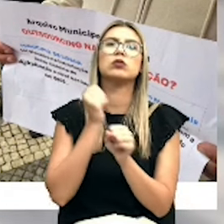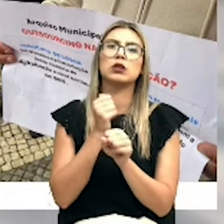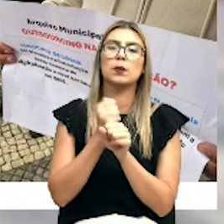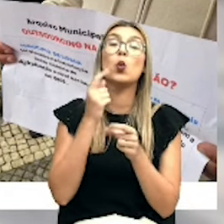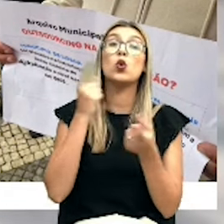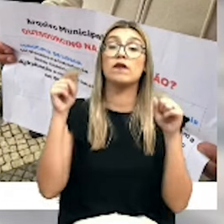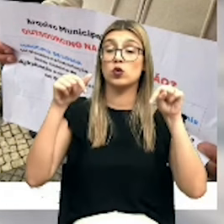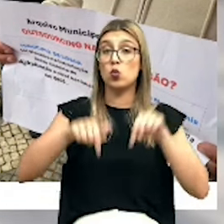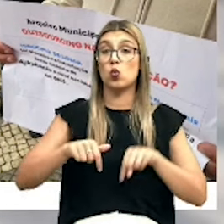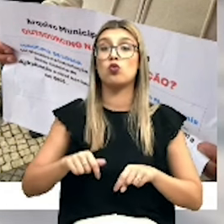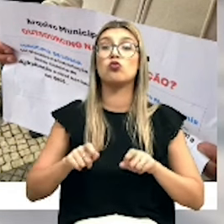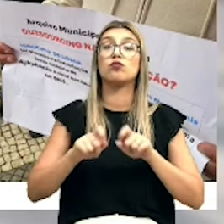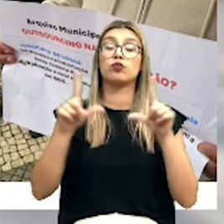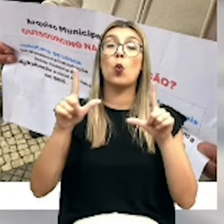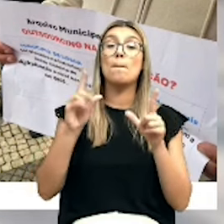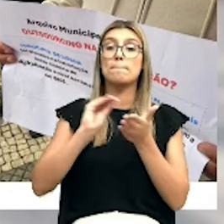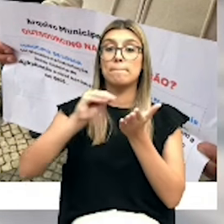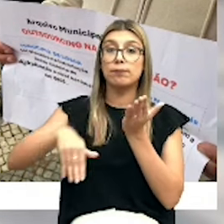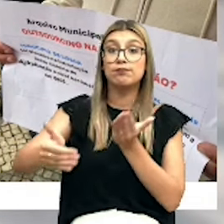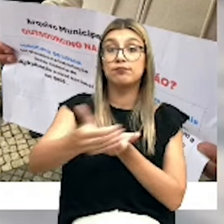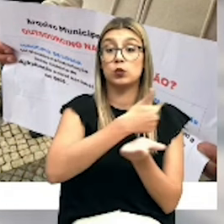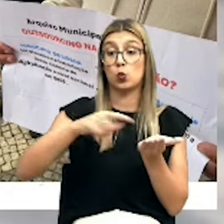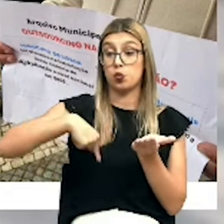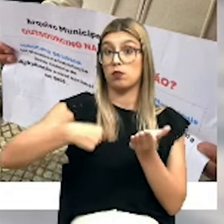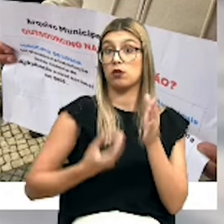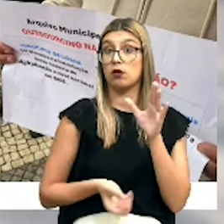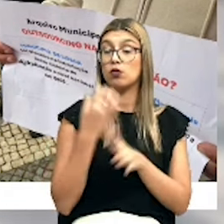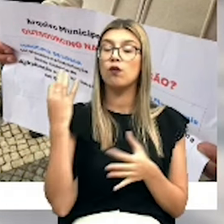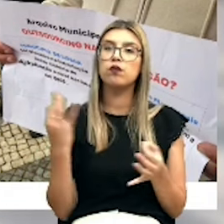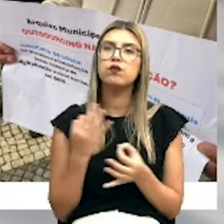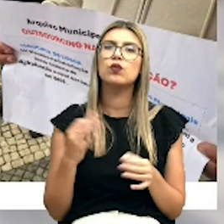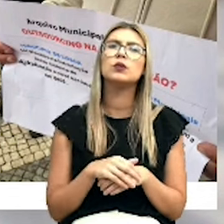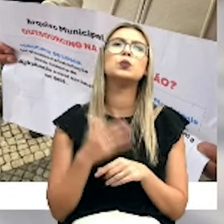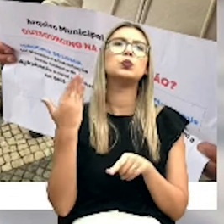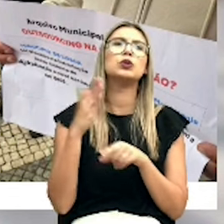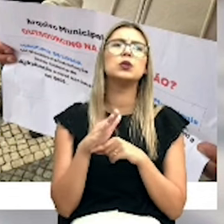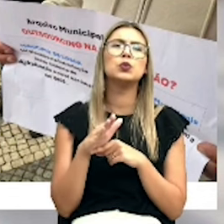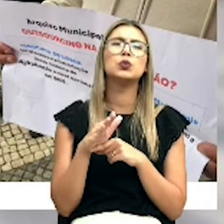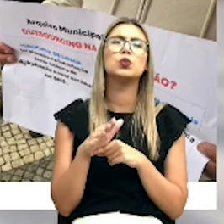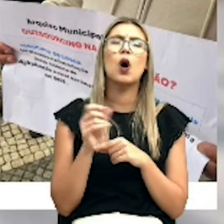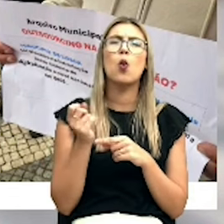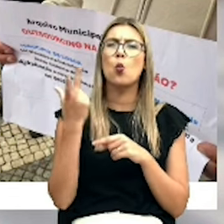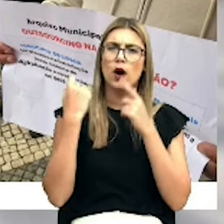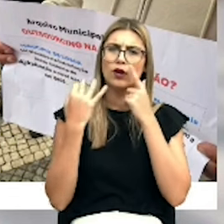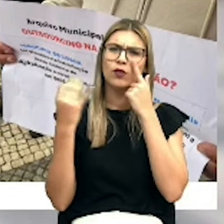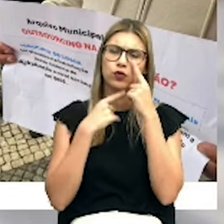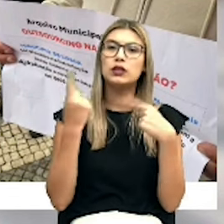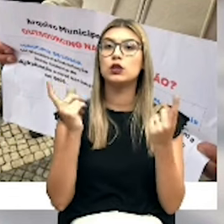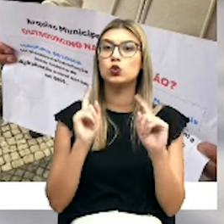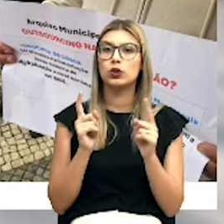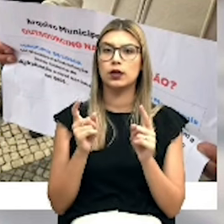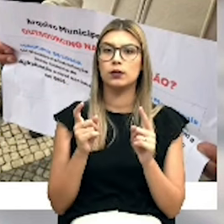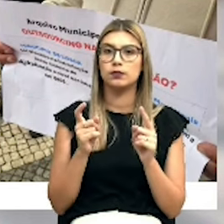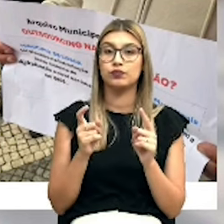colocadas, designadamente no abaixo-assinar promovido pelos próprios. Há aproximadamente um ano foi anunciada a intenção por parte da